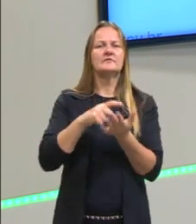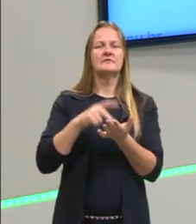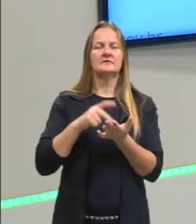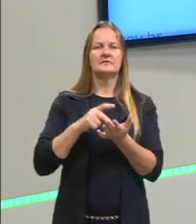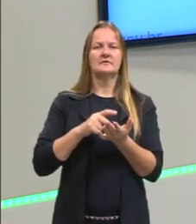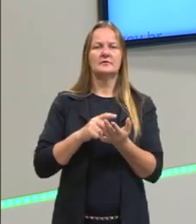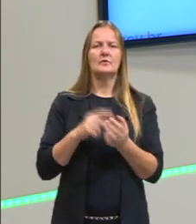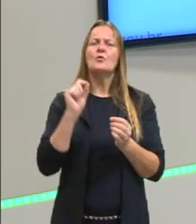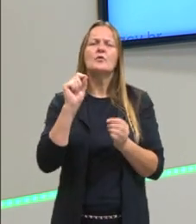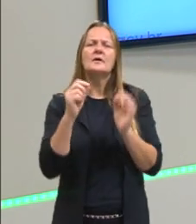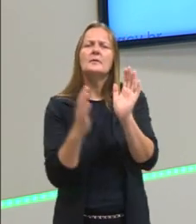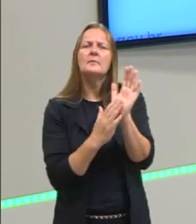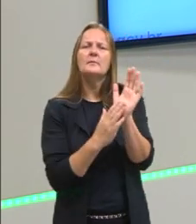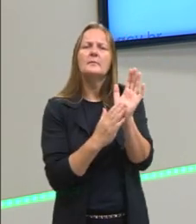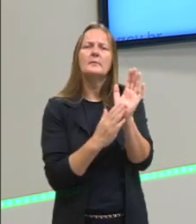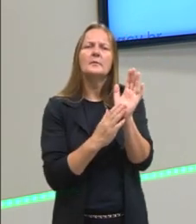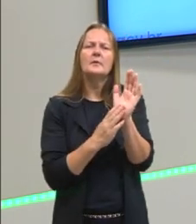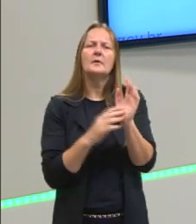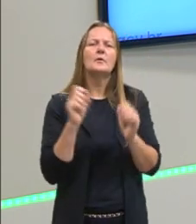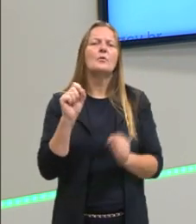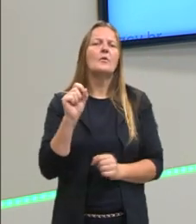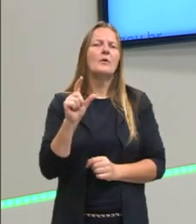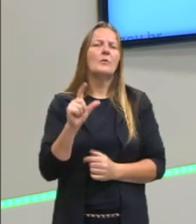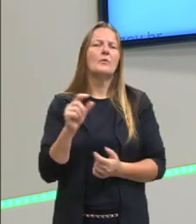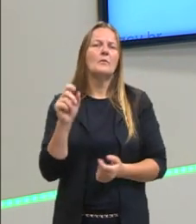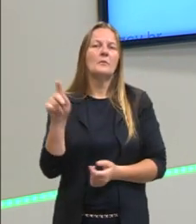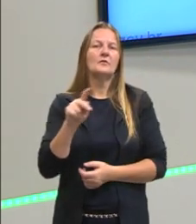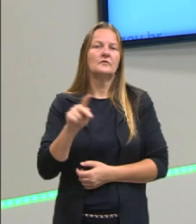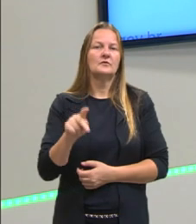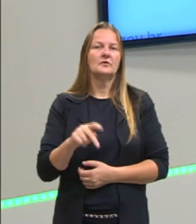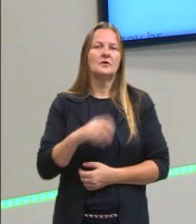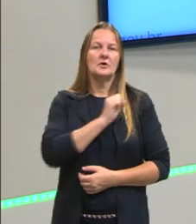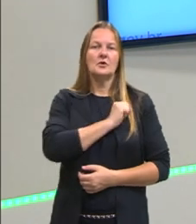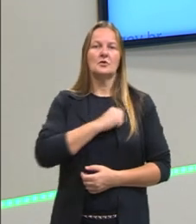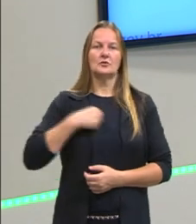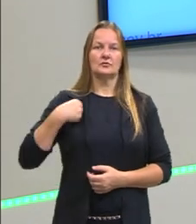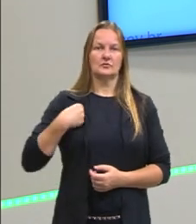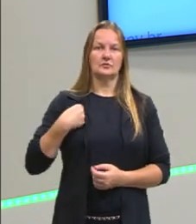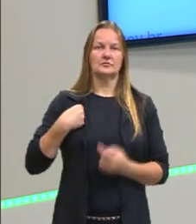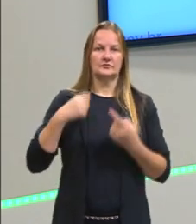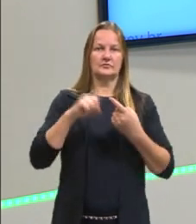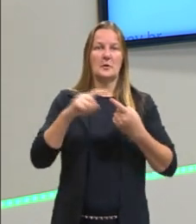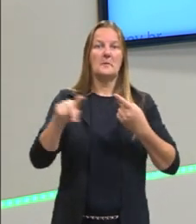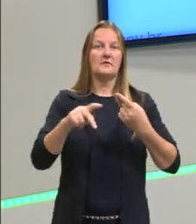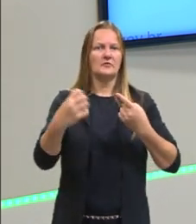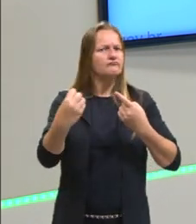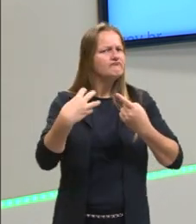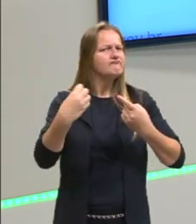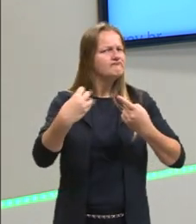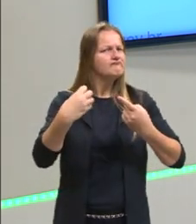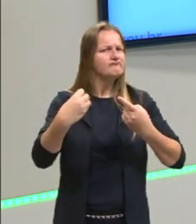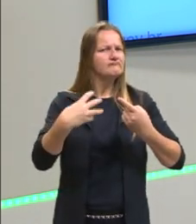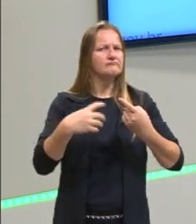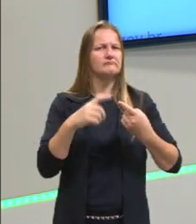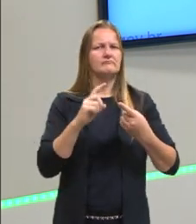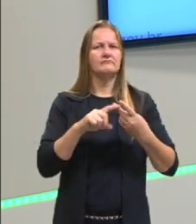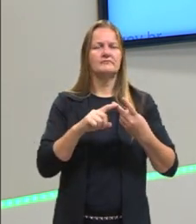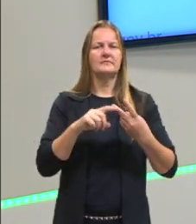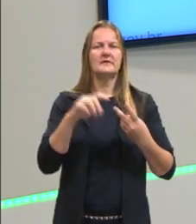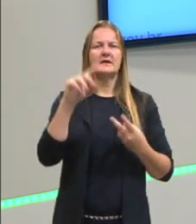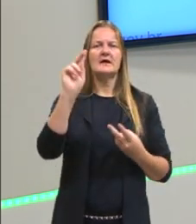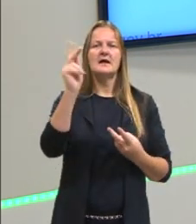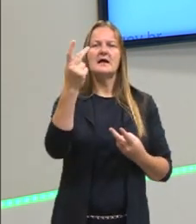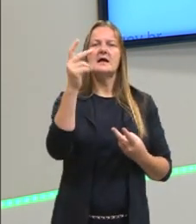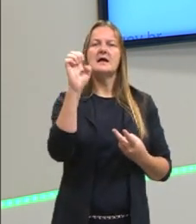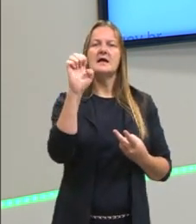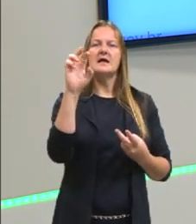propõe e quais os professores dele? Sócrates, Sócrates, Heráclito, o que